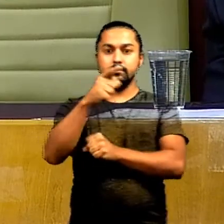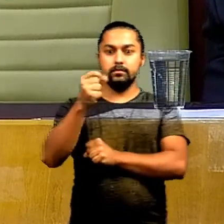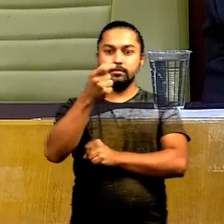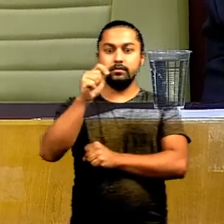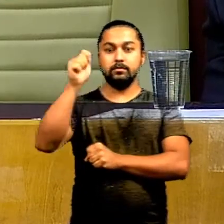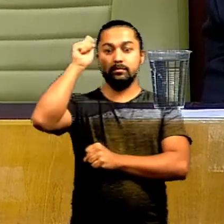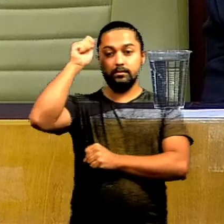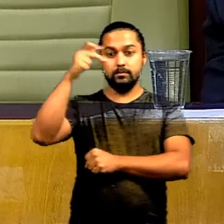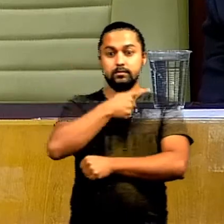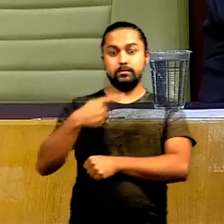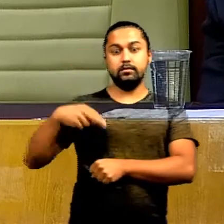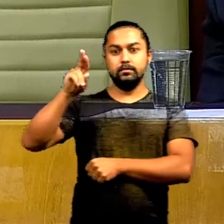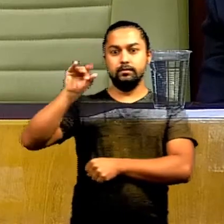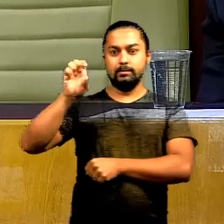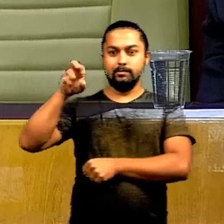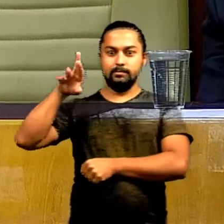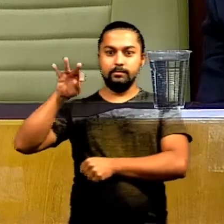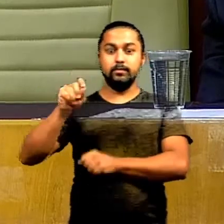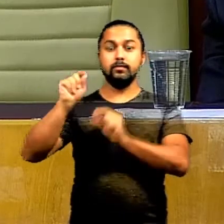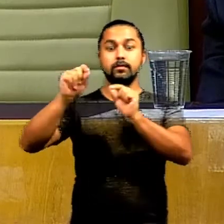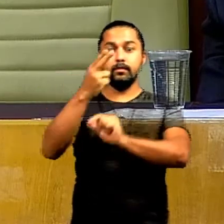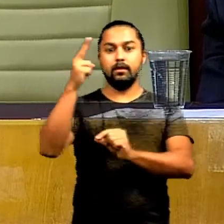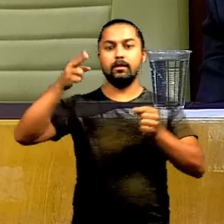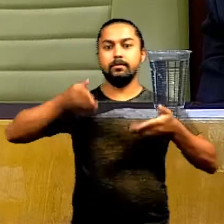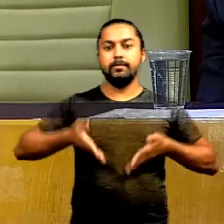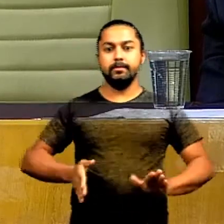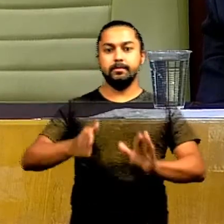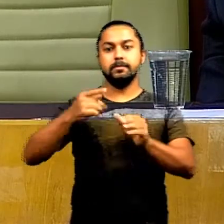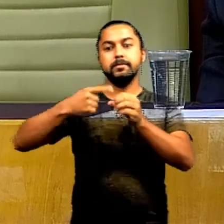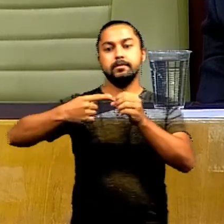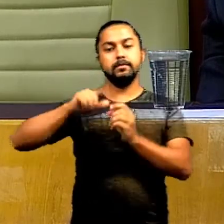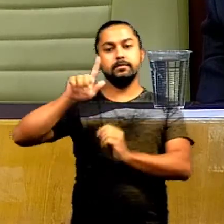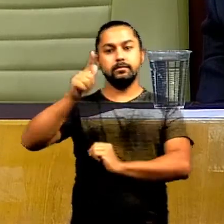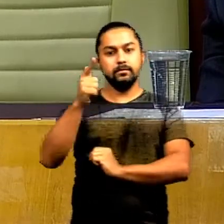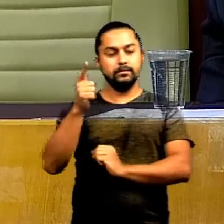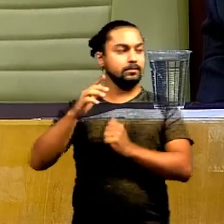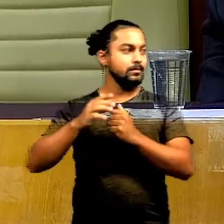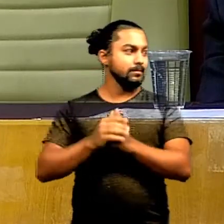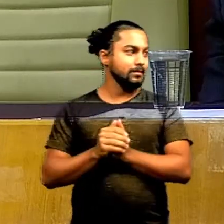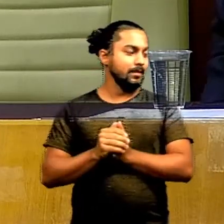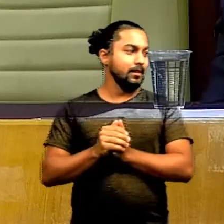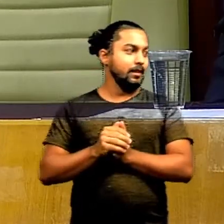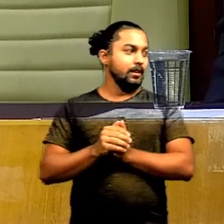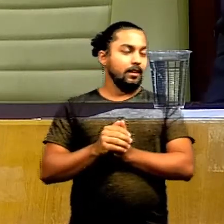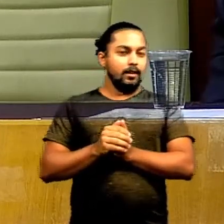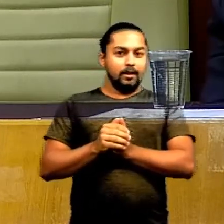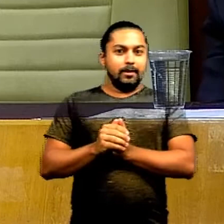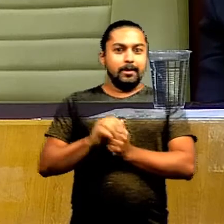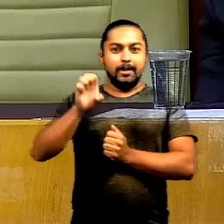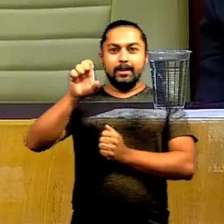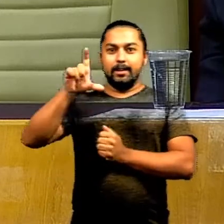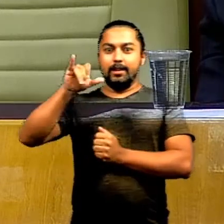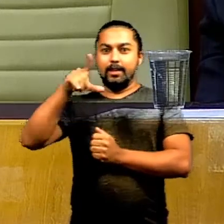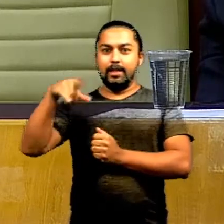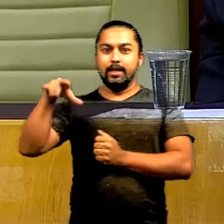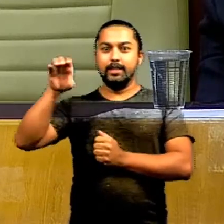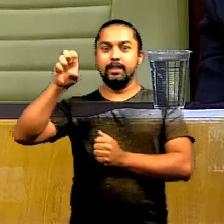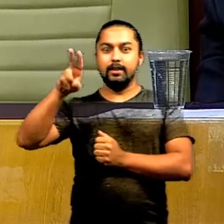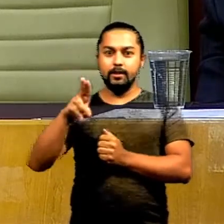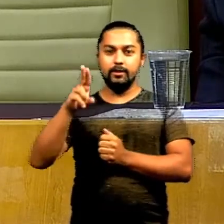vereador Pastor Roberto Carvalho, concede título cidadão goianiense ao Sr. Eliseu Ferreira